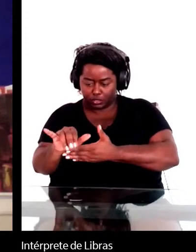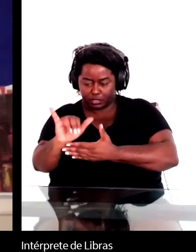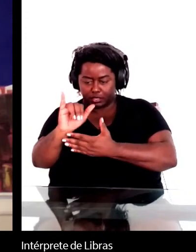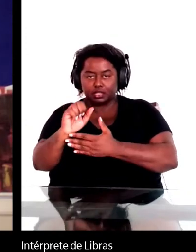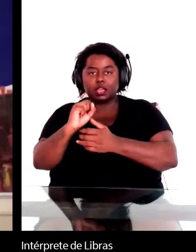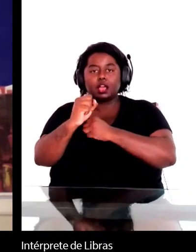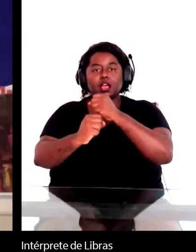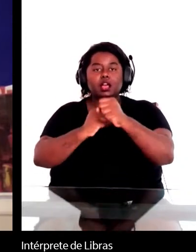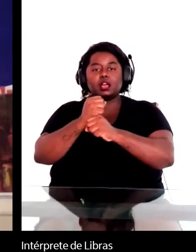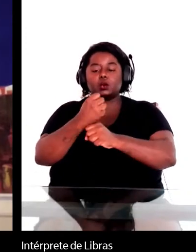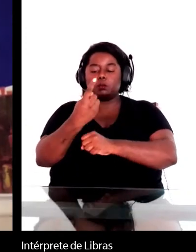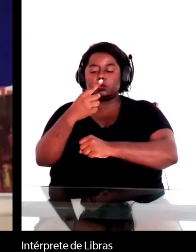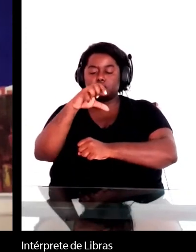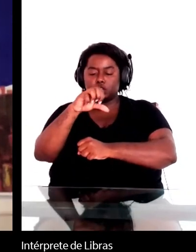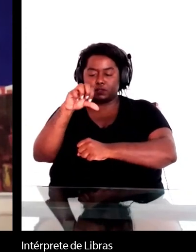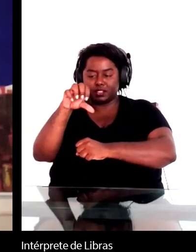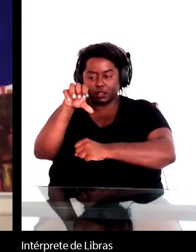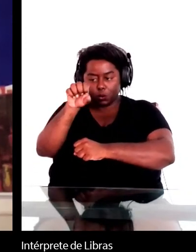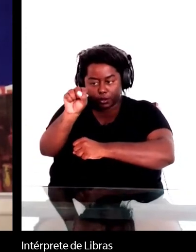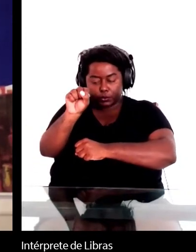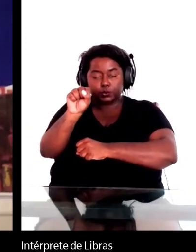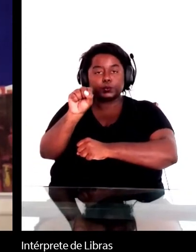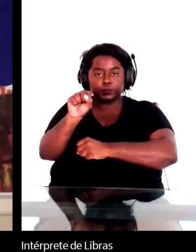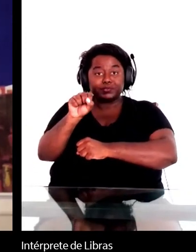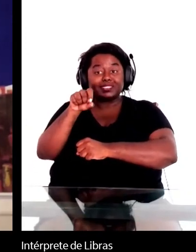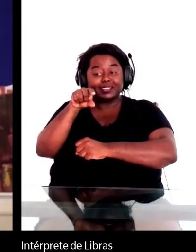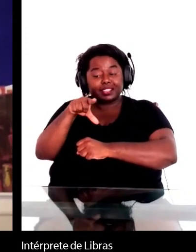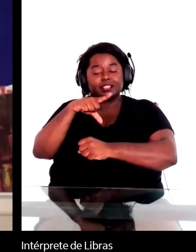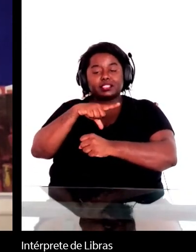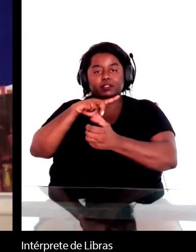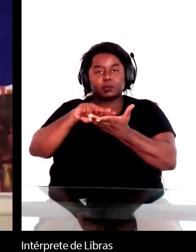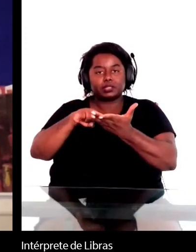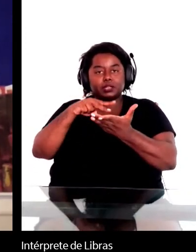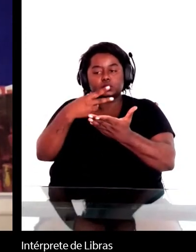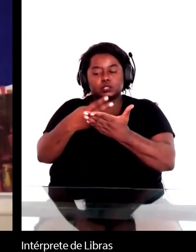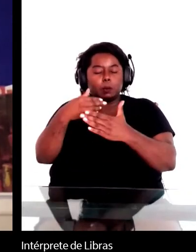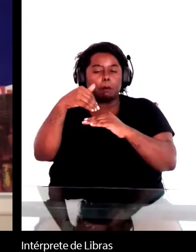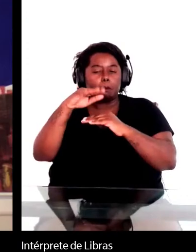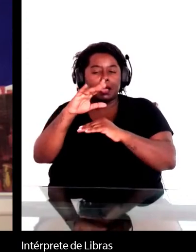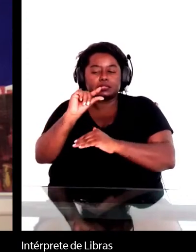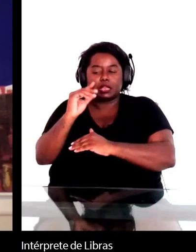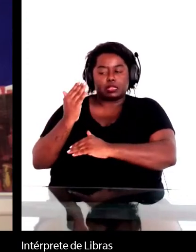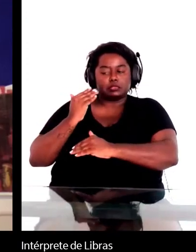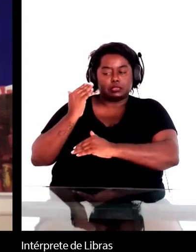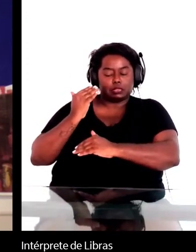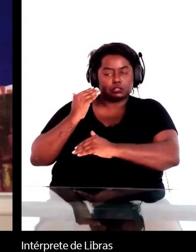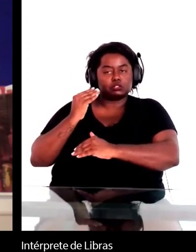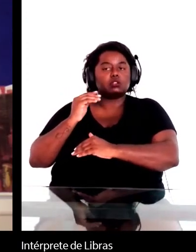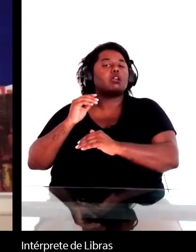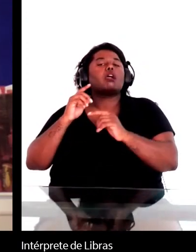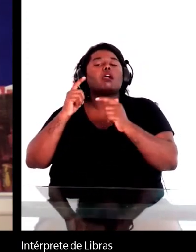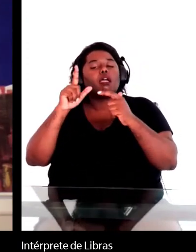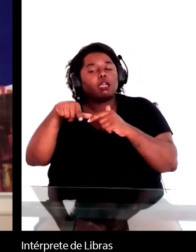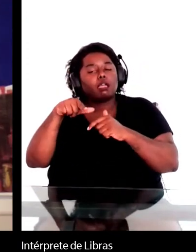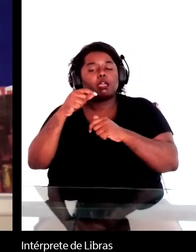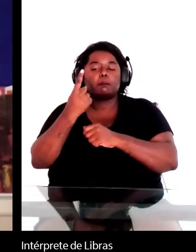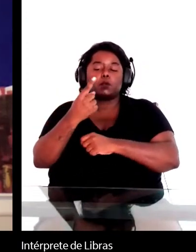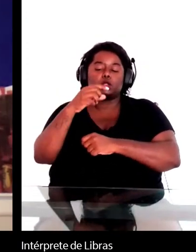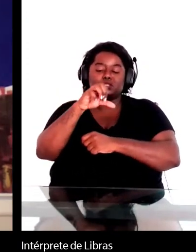Então, a tradução mais recente, a publicação mais recente de Kim Casborba é de 98. E